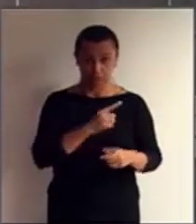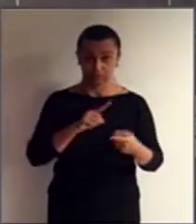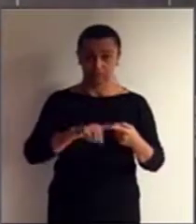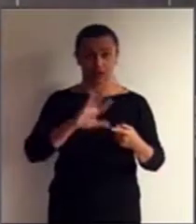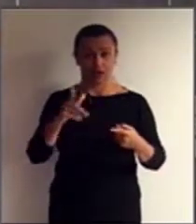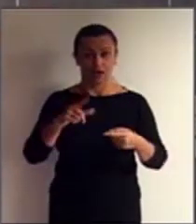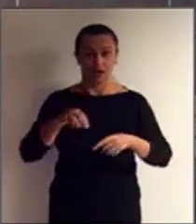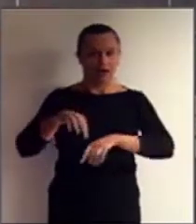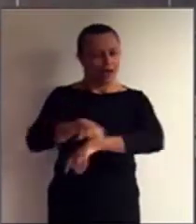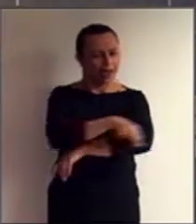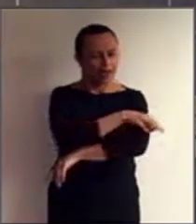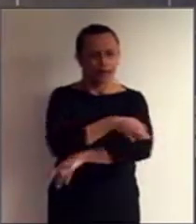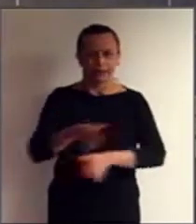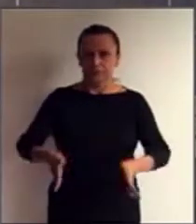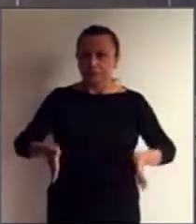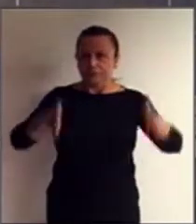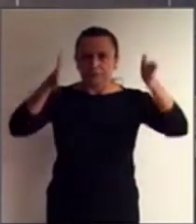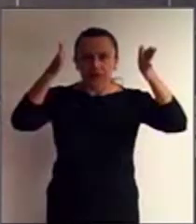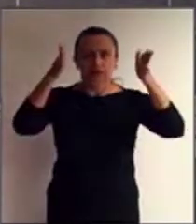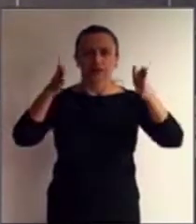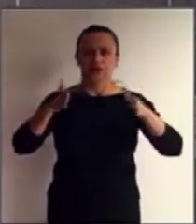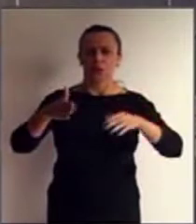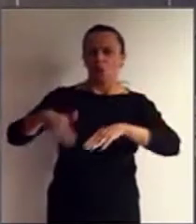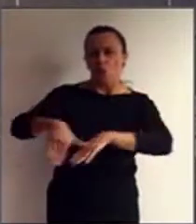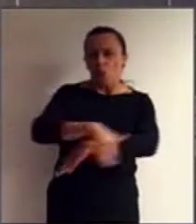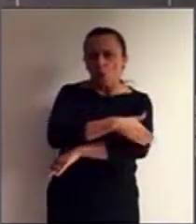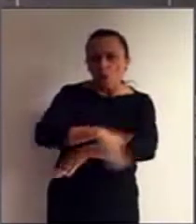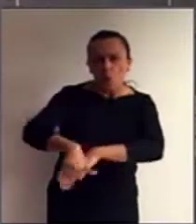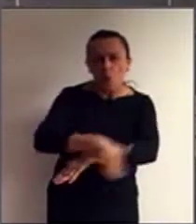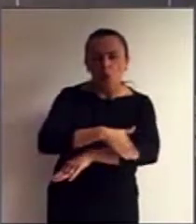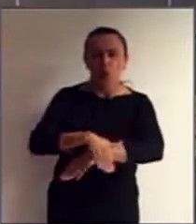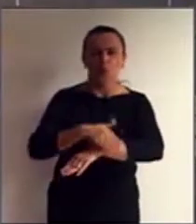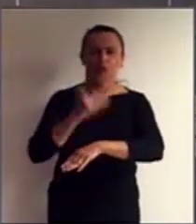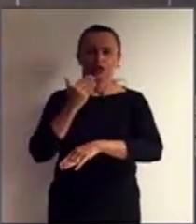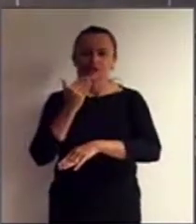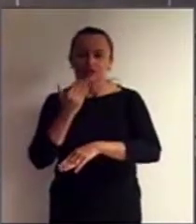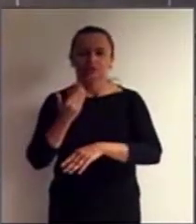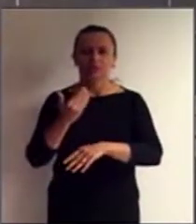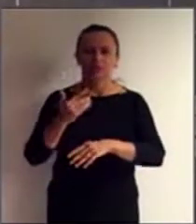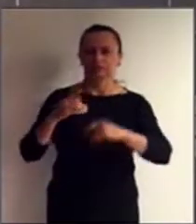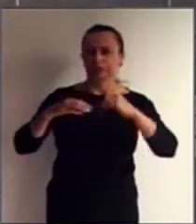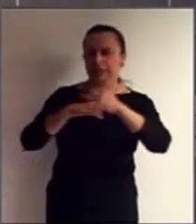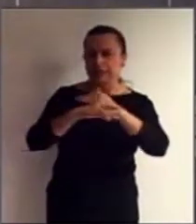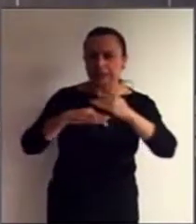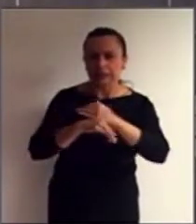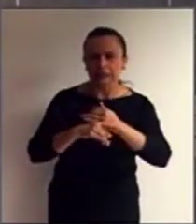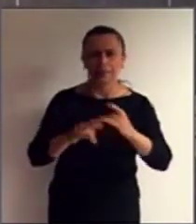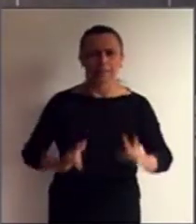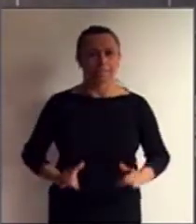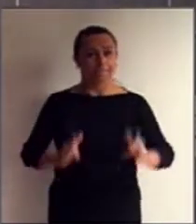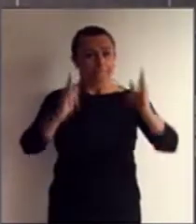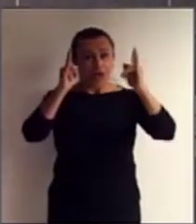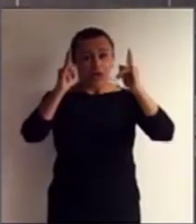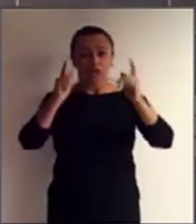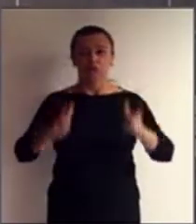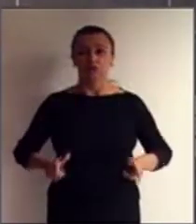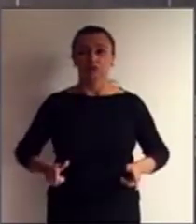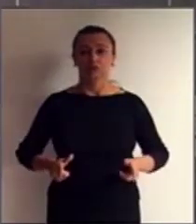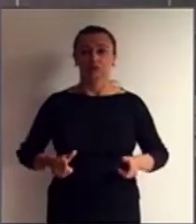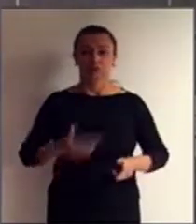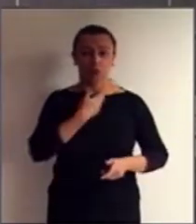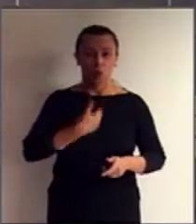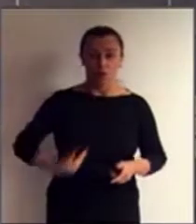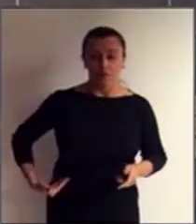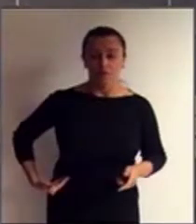arquitetônicas, das nossas ruas, das nossas cidades, dos nossos prédios públicos, dos nossos